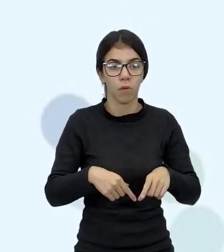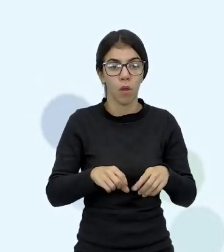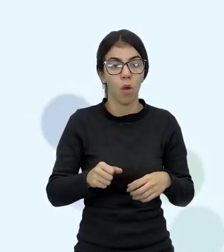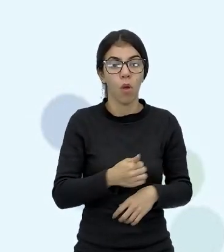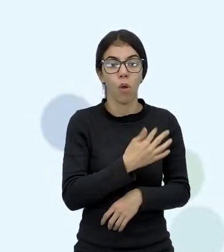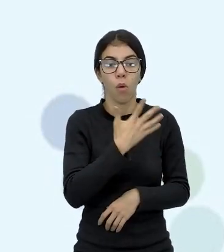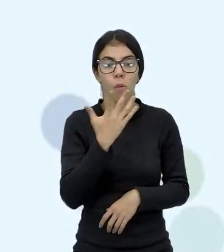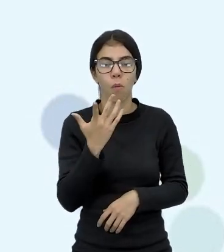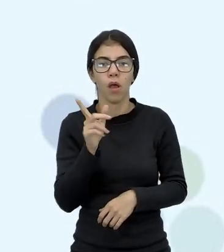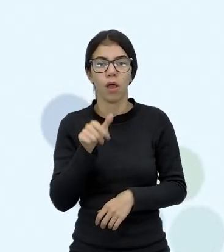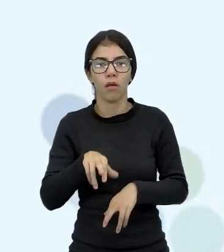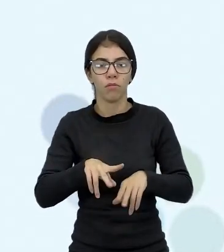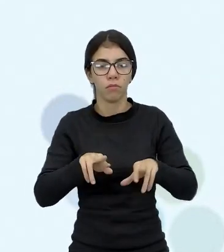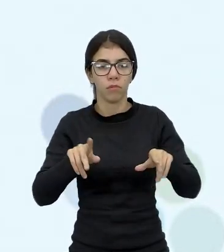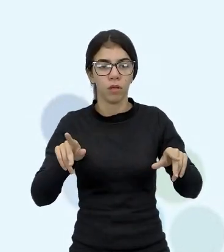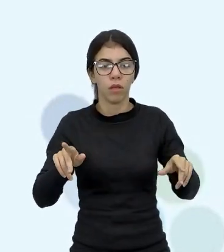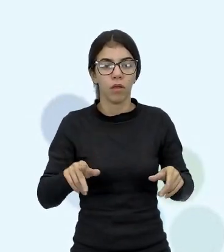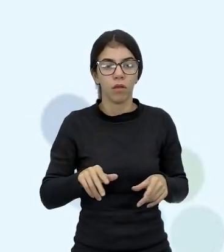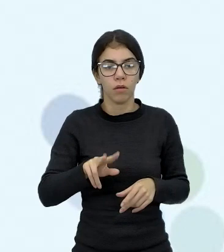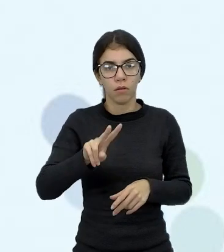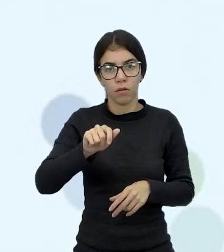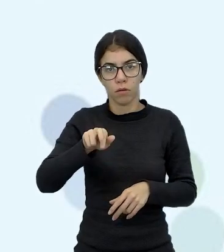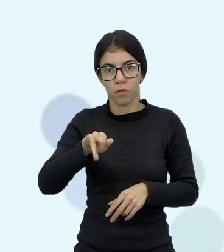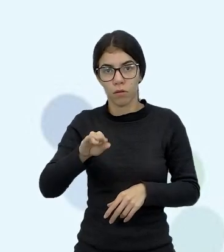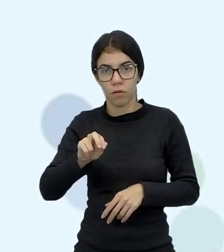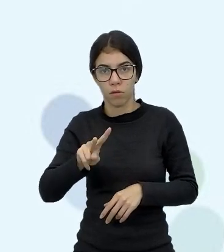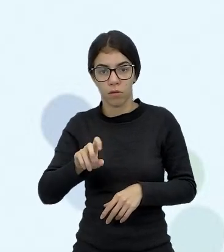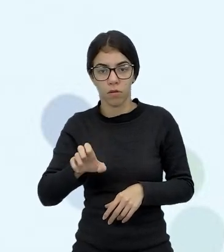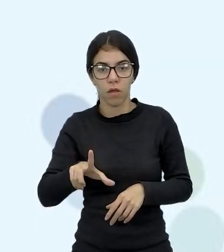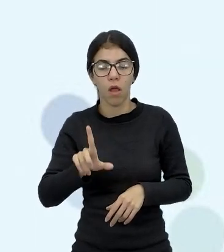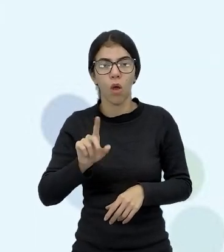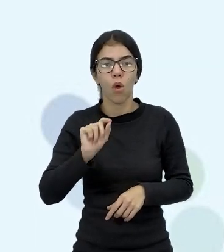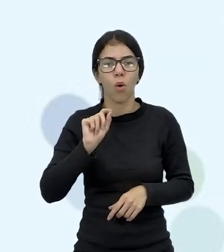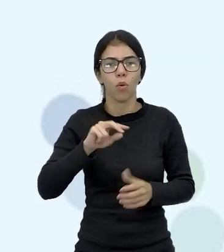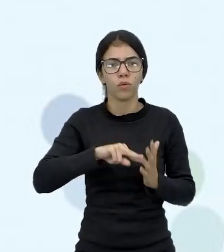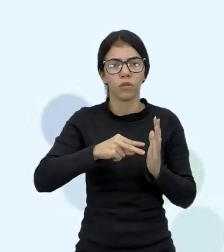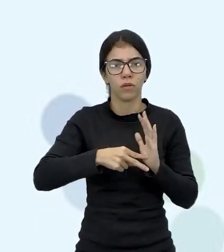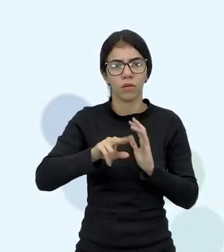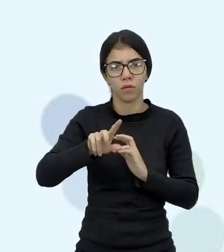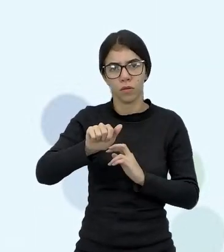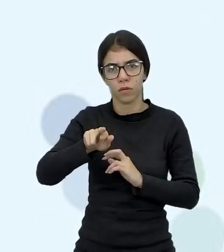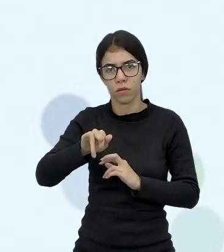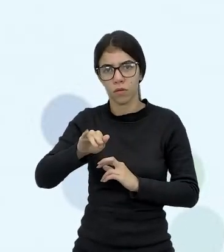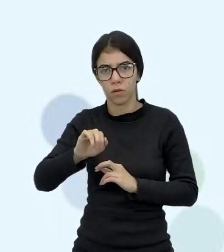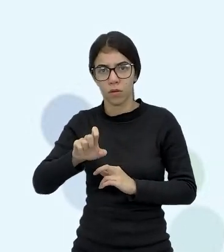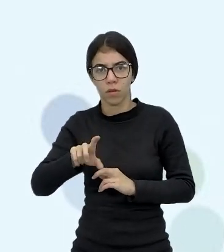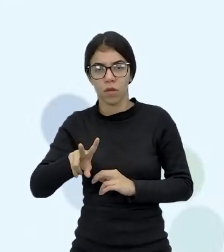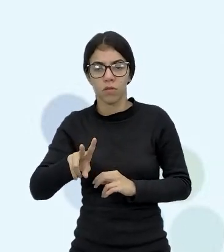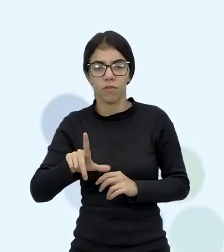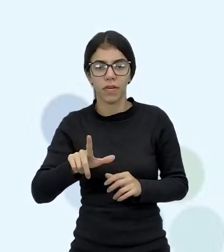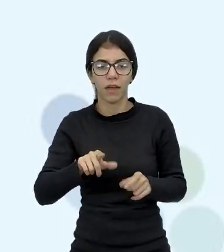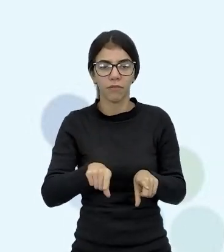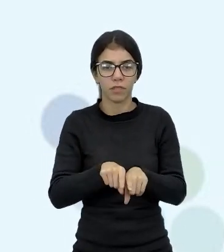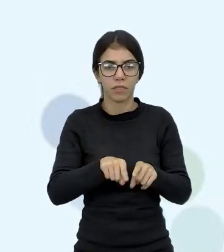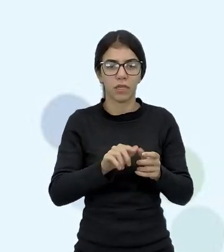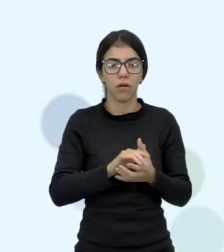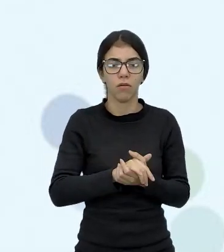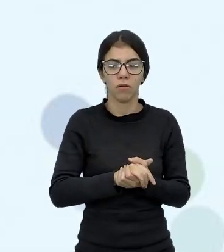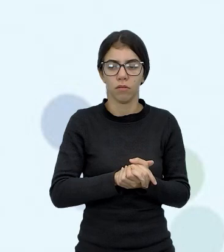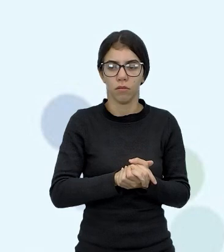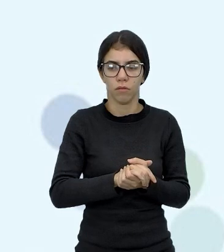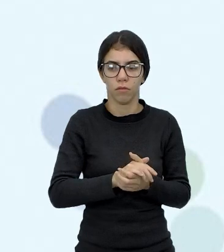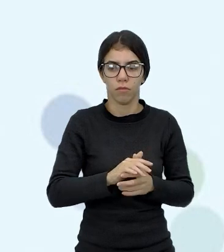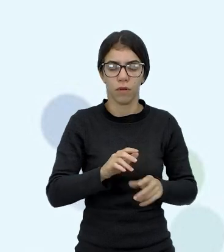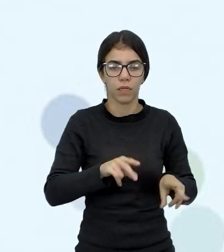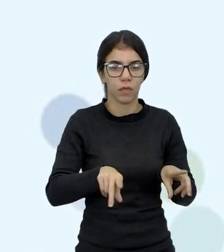Quais são os tipos de variável? Lembrando o que é variável e o que é constante, né? Retome isso,